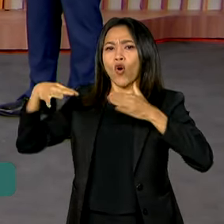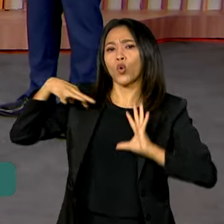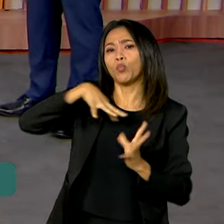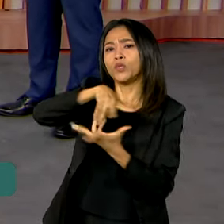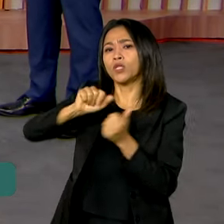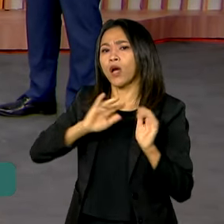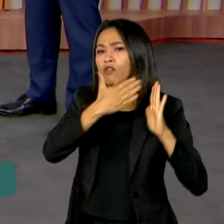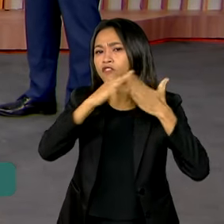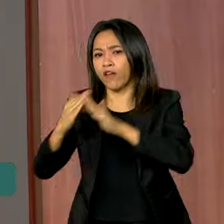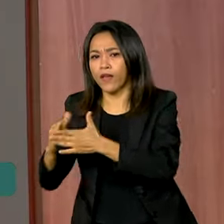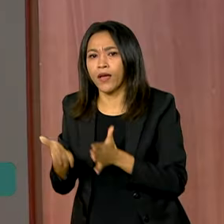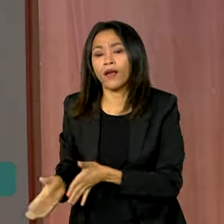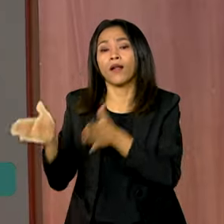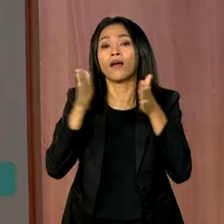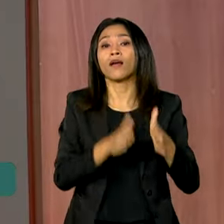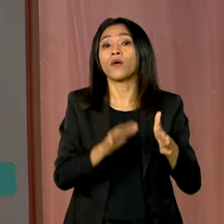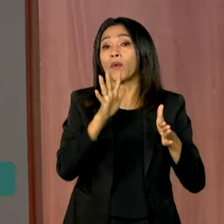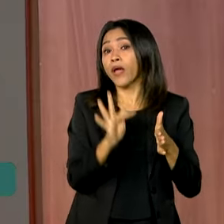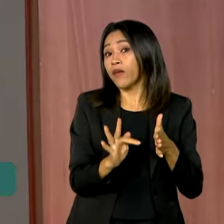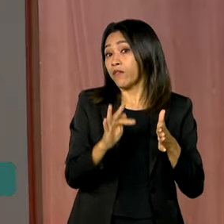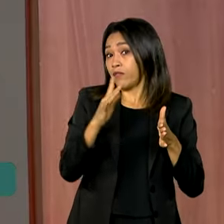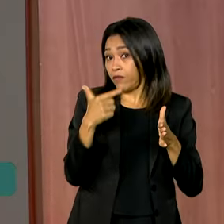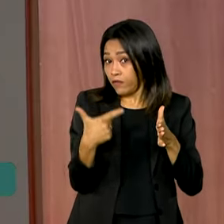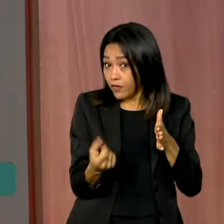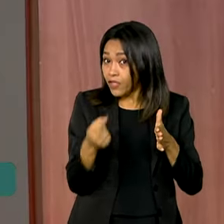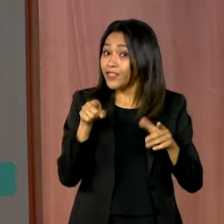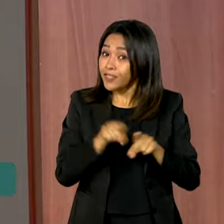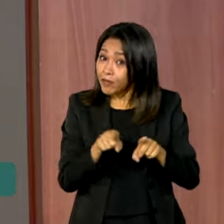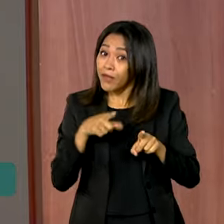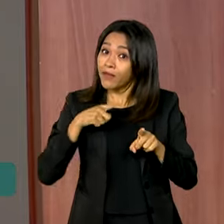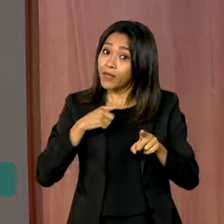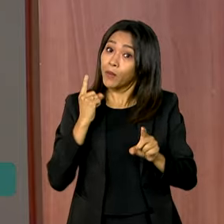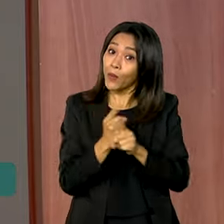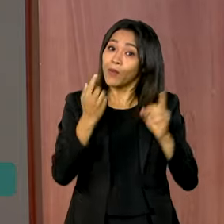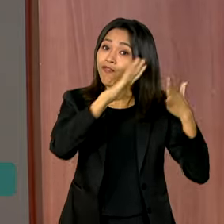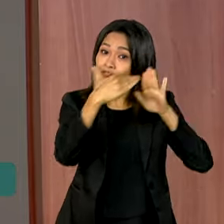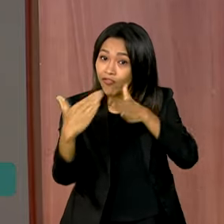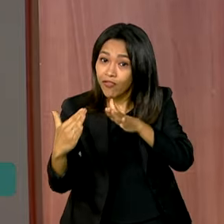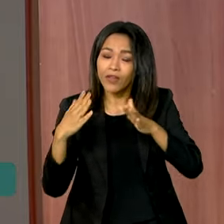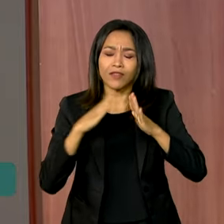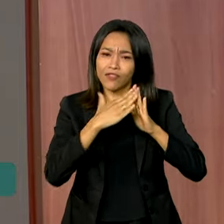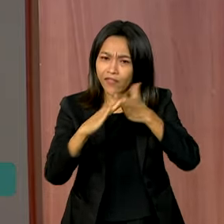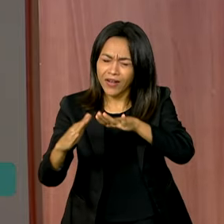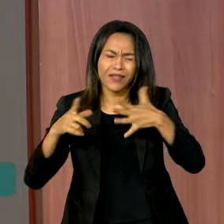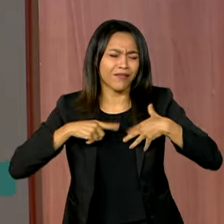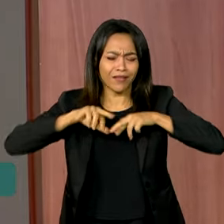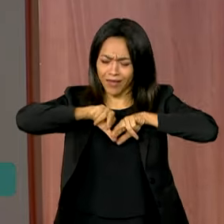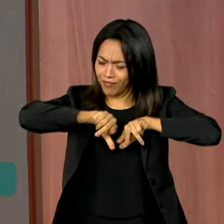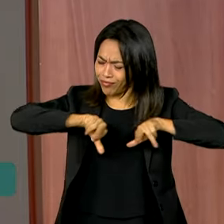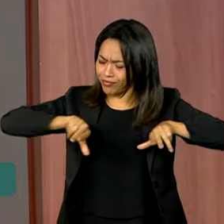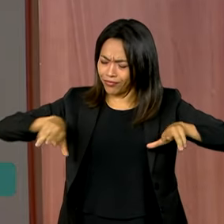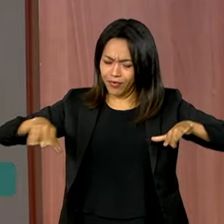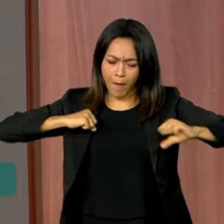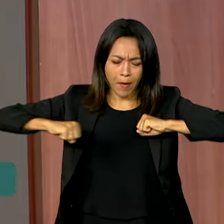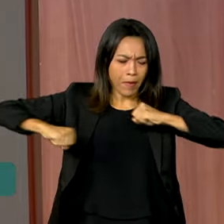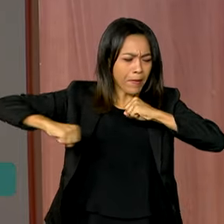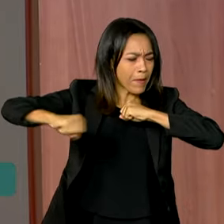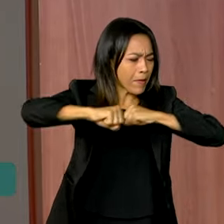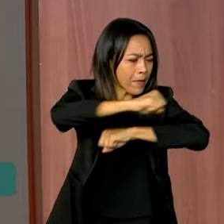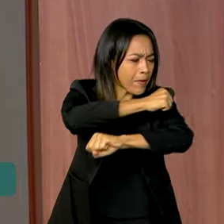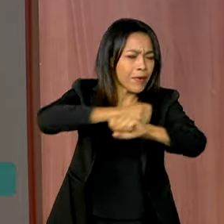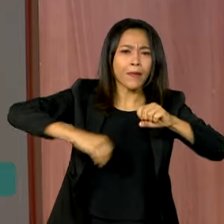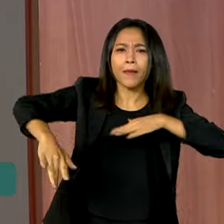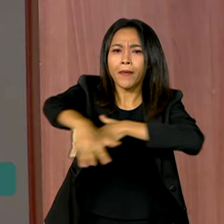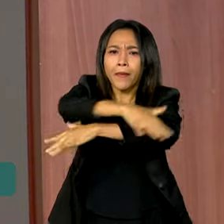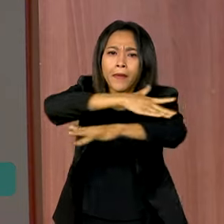o F20 vai fazer o Momento Favela. Então, será bastante rico dentro da pluralidade, que é o movimento social do Brasil e